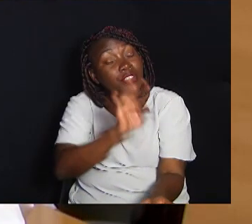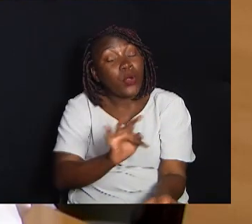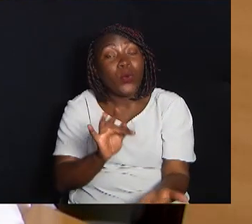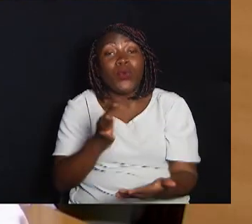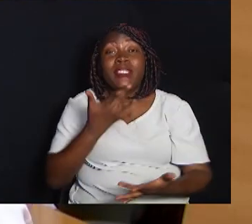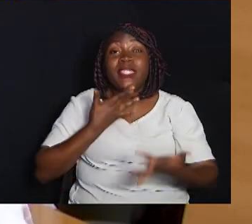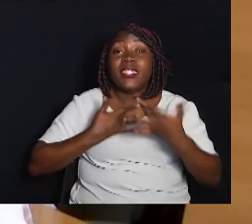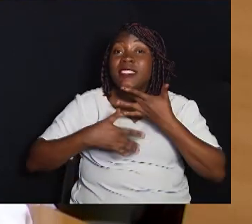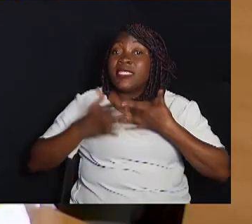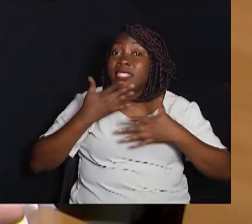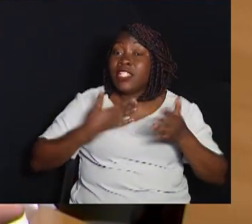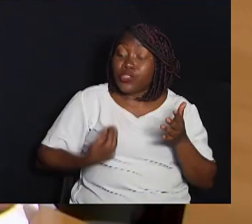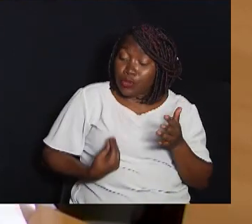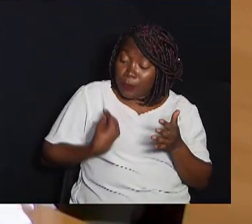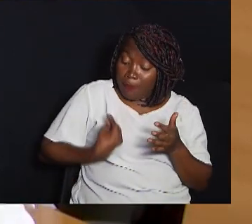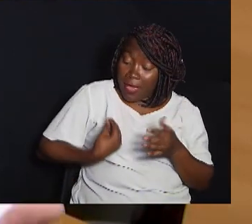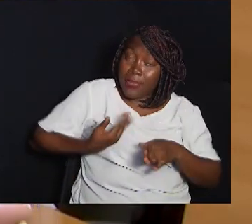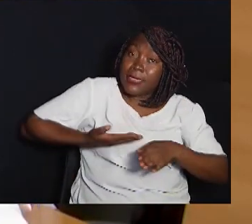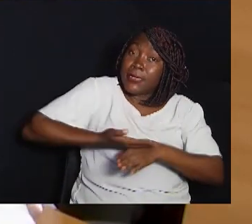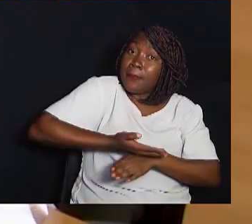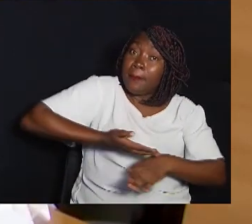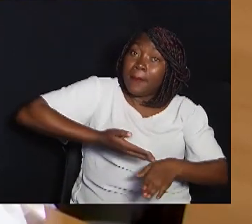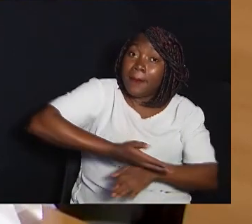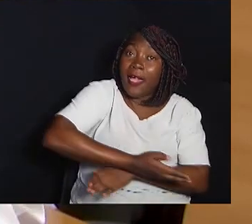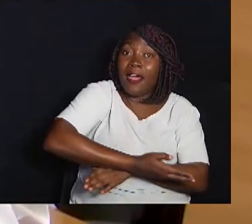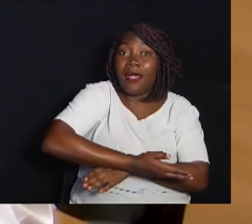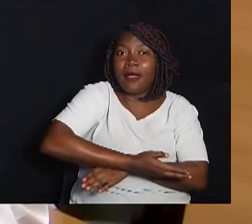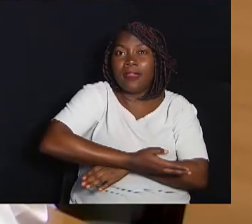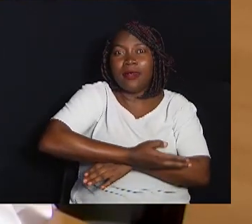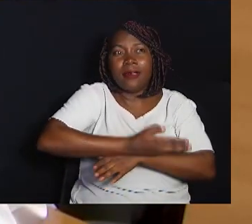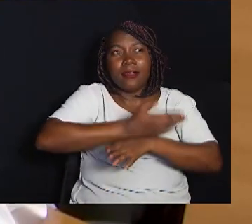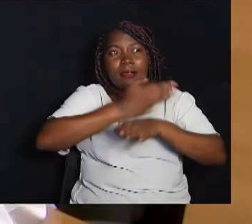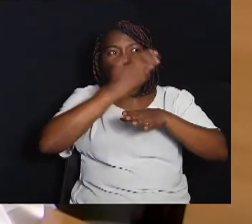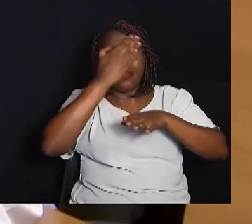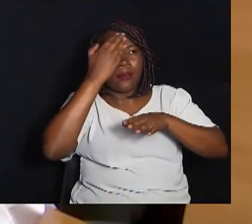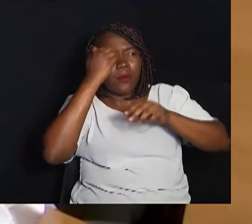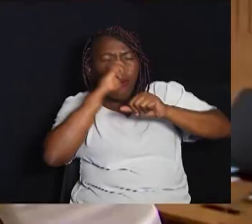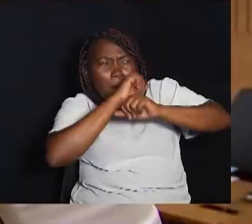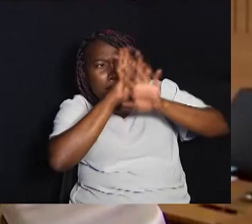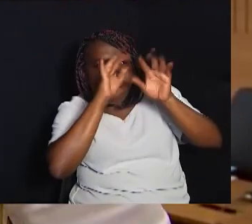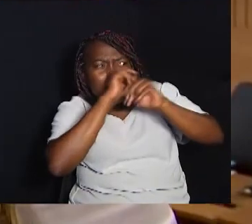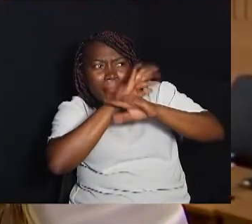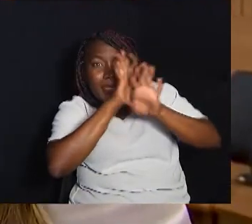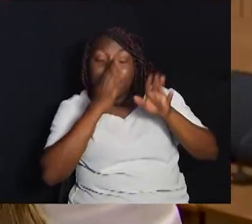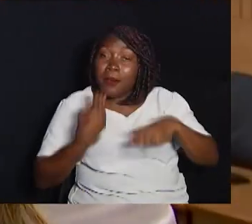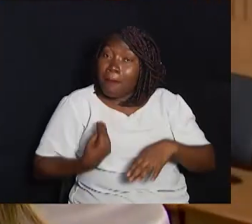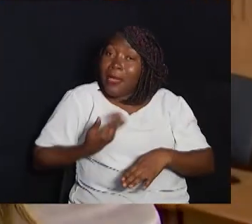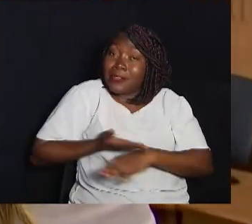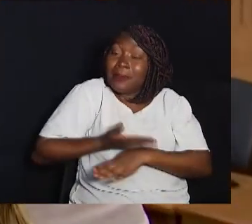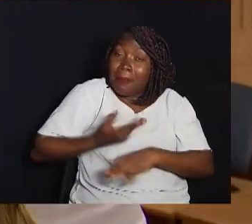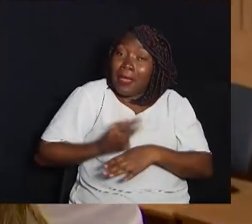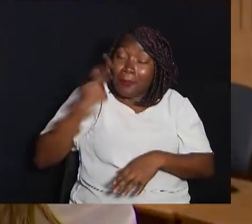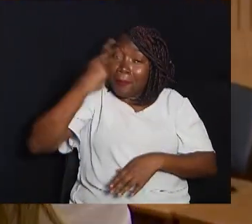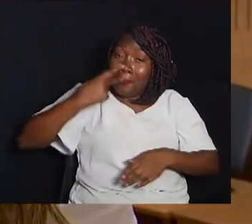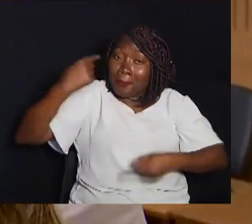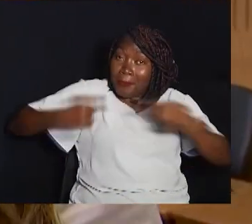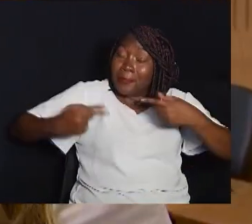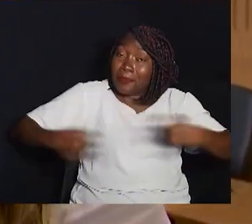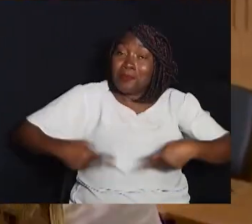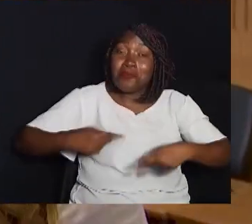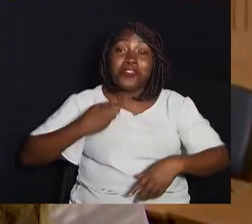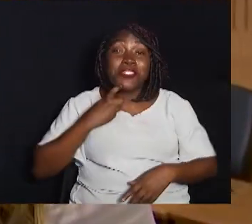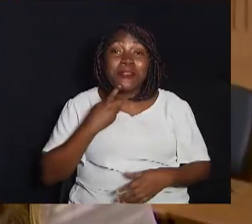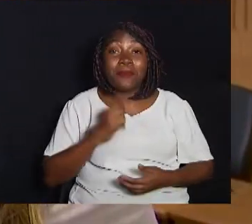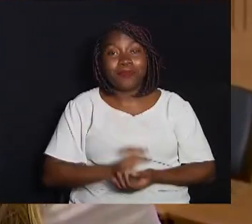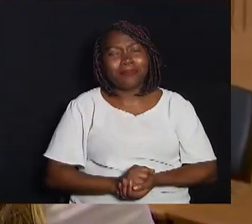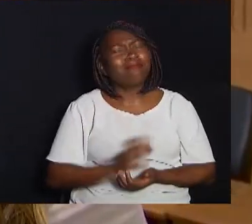participar, a partir da compreensão, participar da vida política do município Eu acho muito legal esse programa, porque